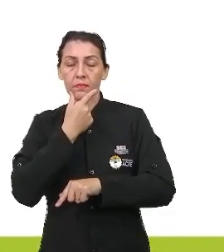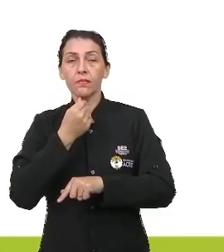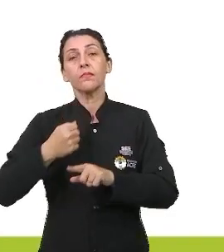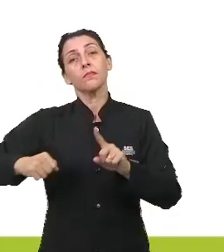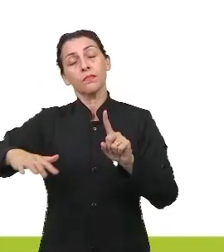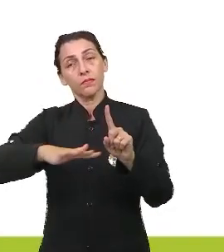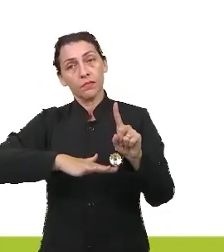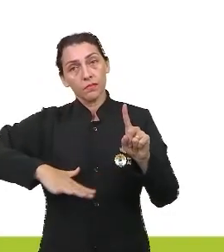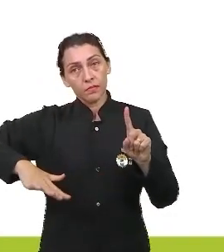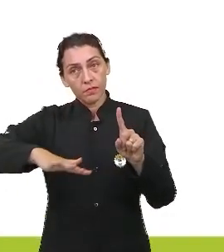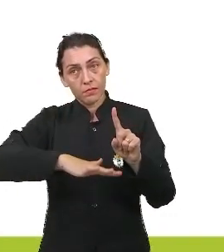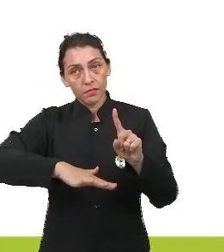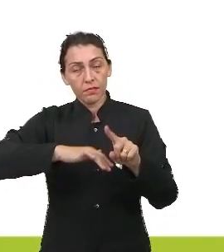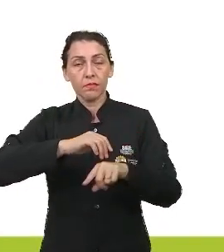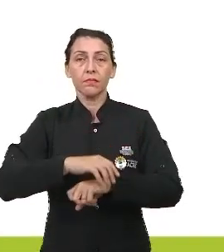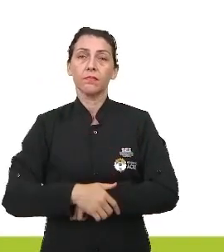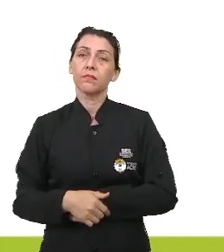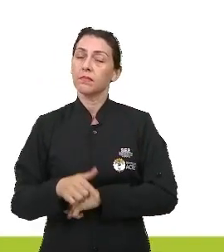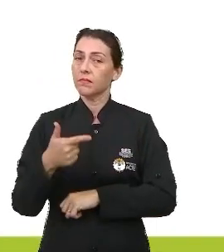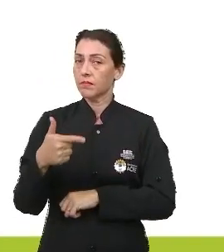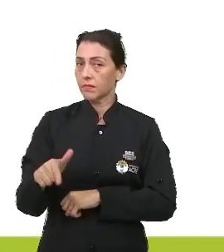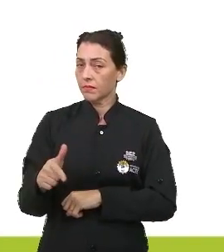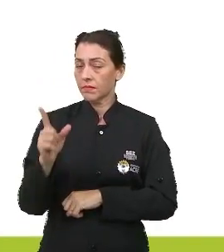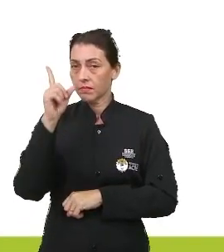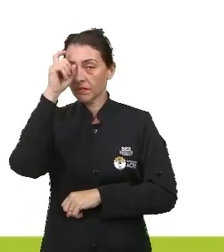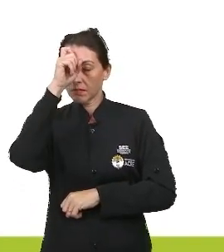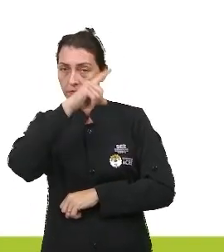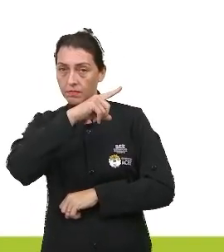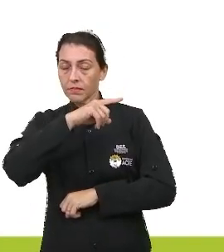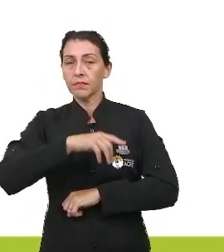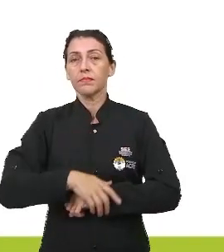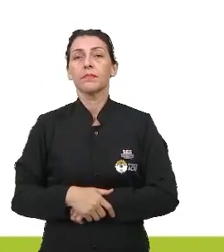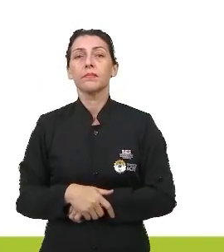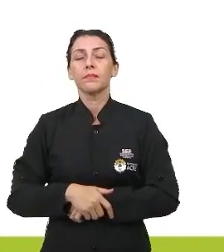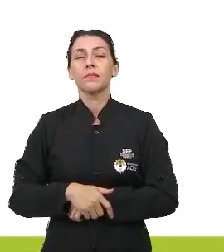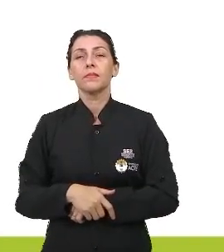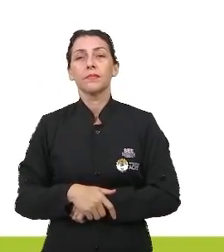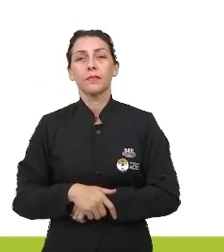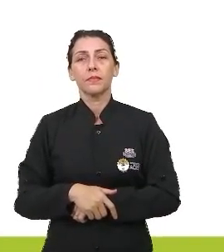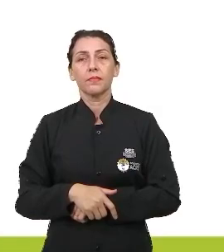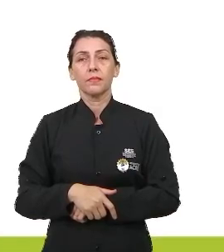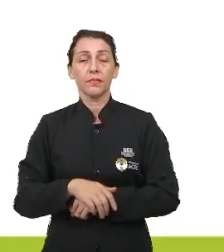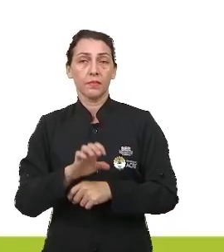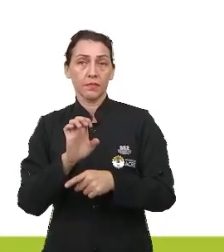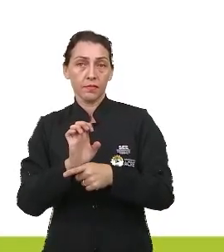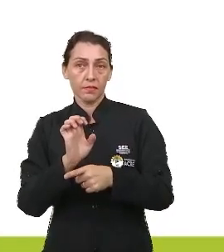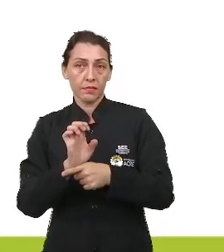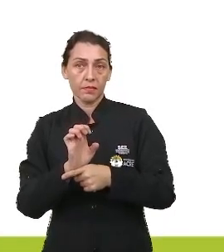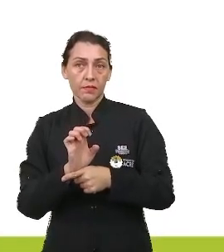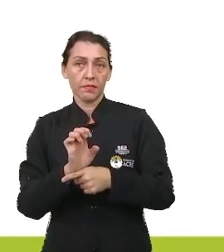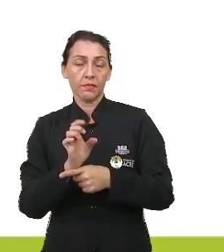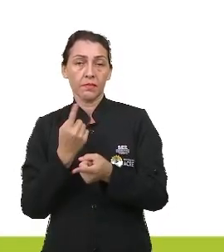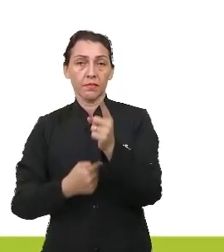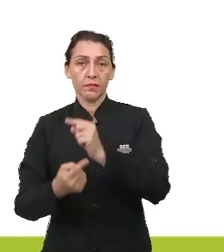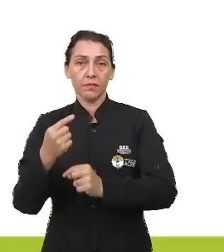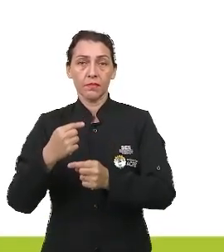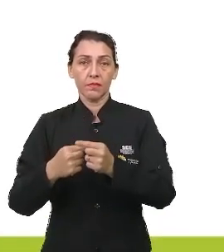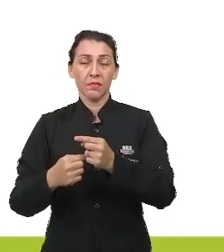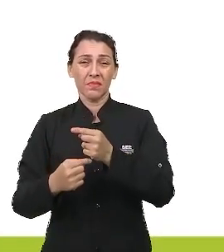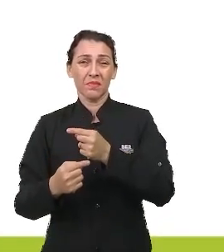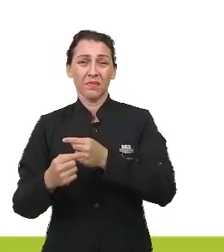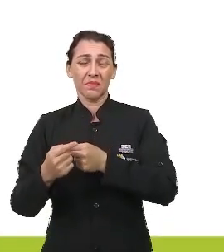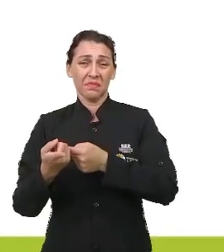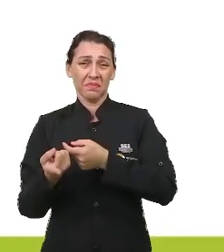social. Obviamente, nós não temos nenhuma dificuldade aí em si. E letra E, o retrocesso do